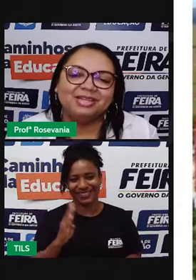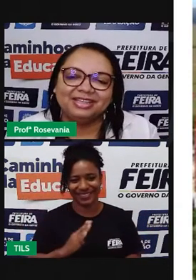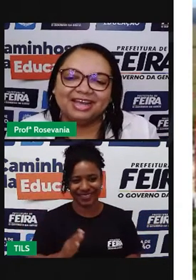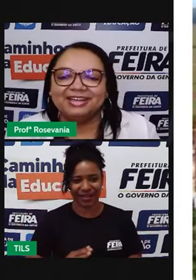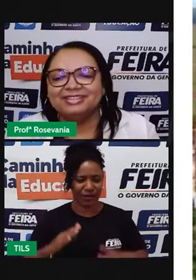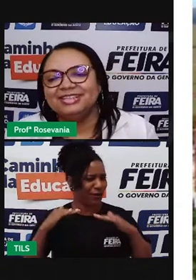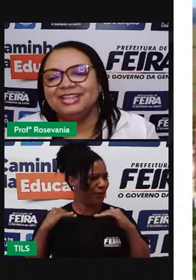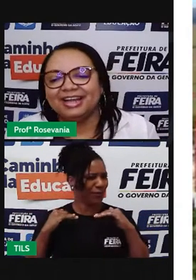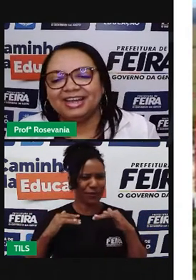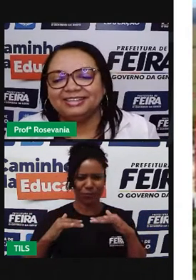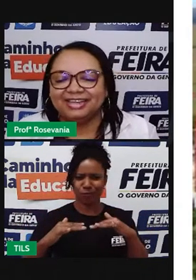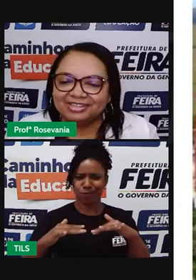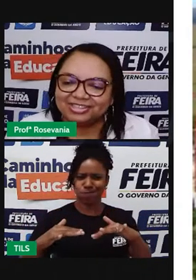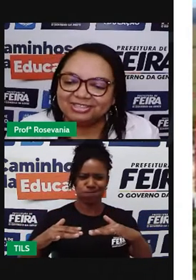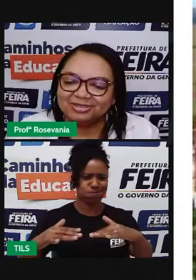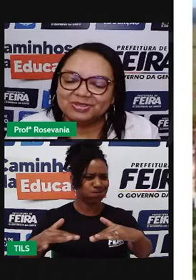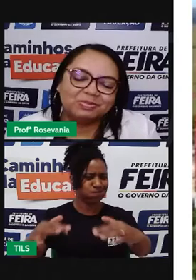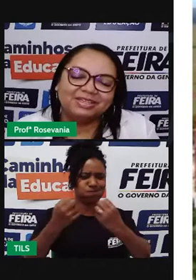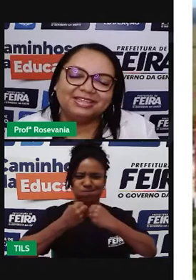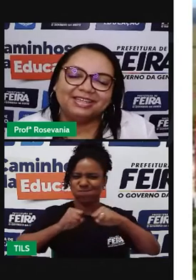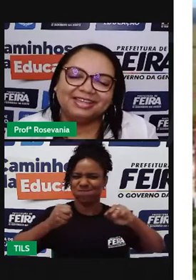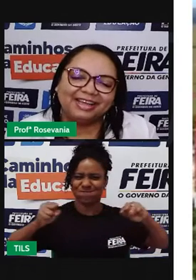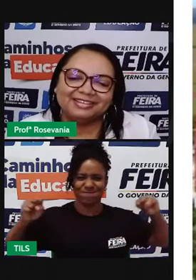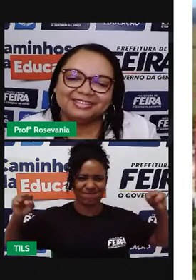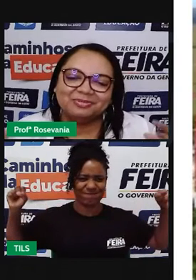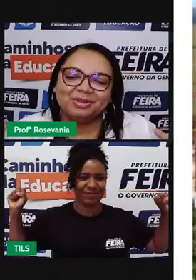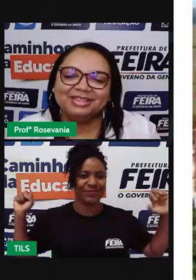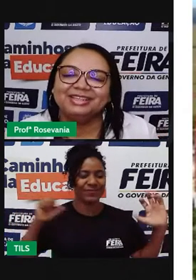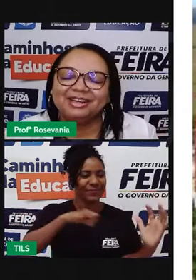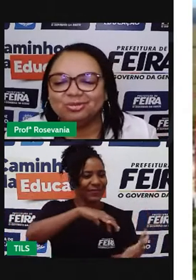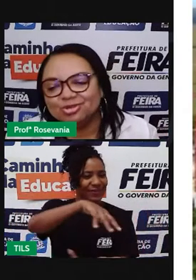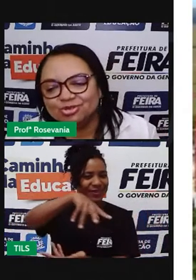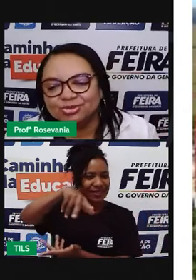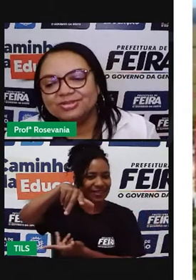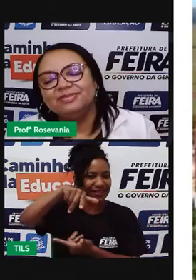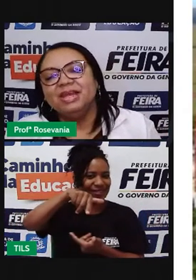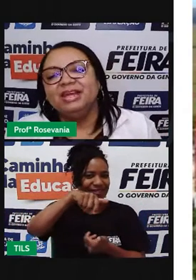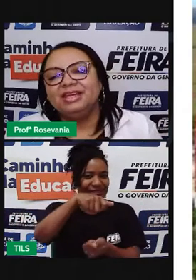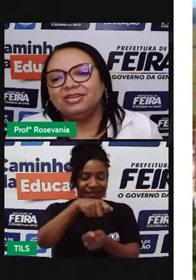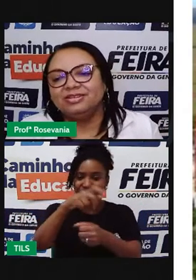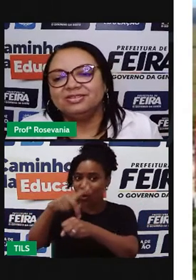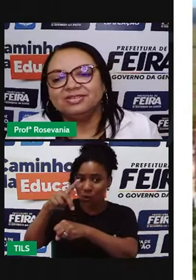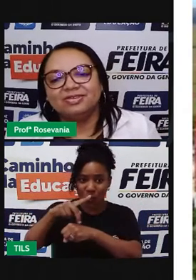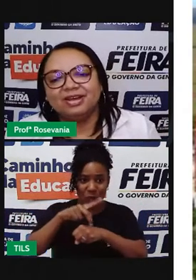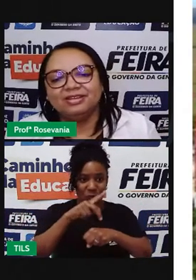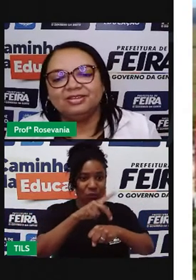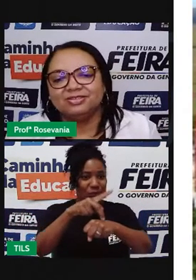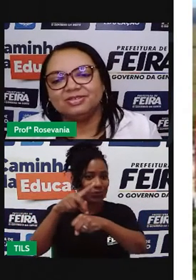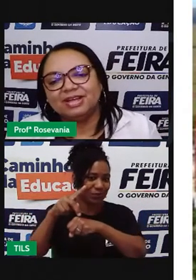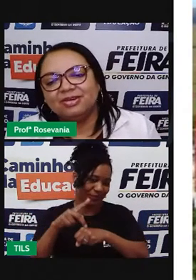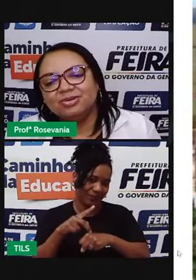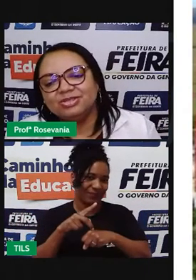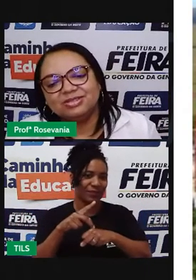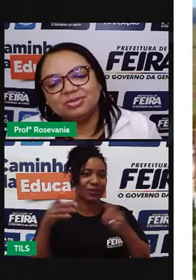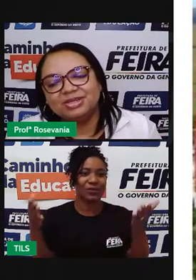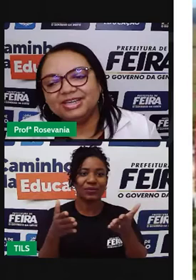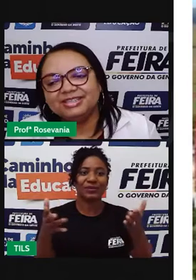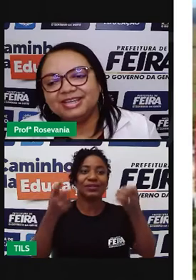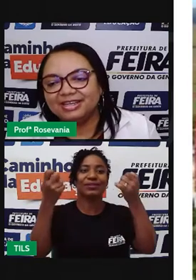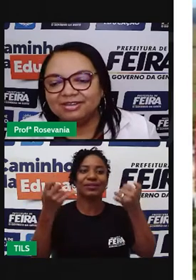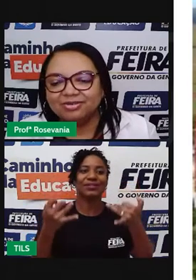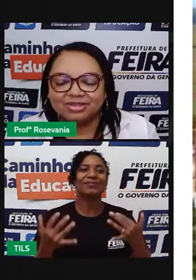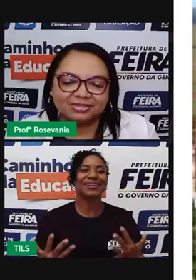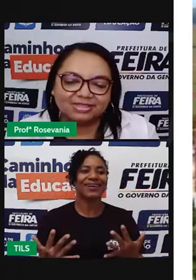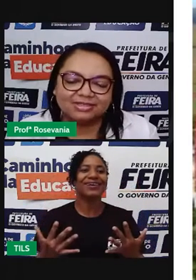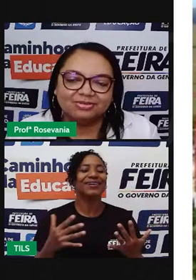sustentabilidade, que dá a característica do nosso planeta Terra, de ser um planeta rochoso. Então, o nós vamos falar hoje é sobre